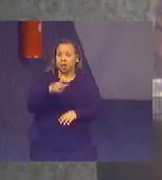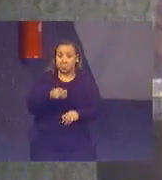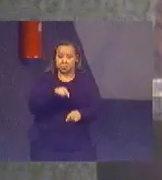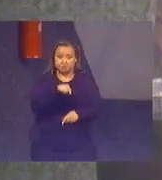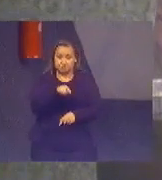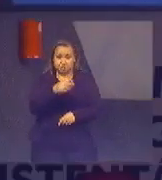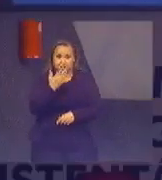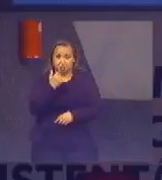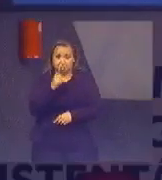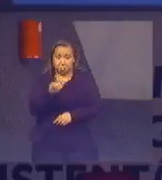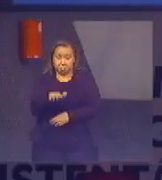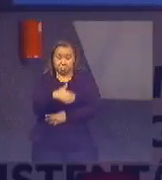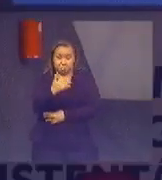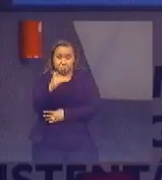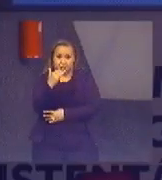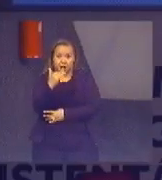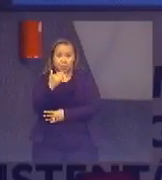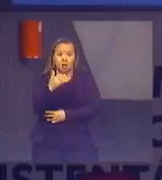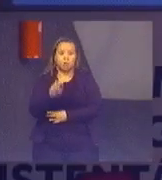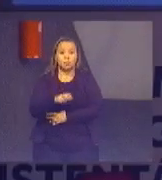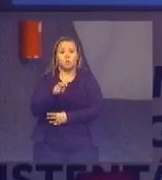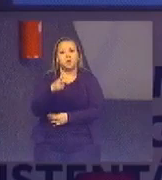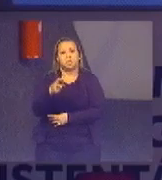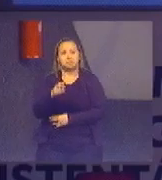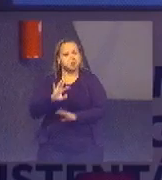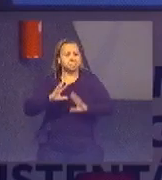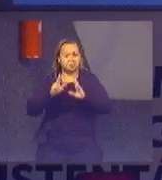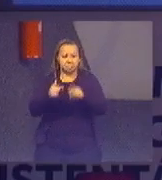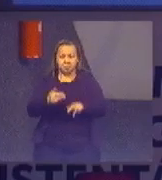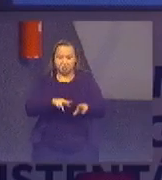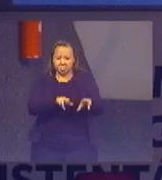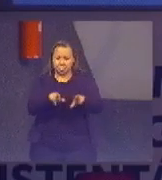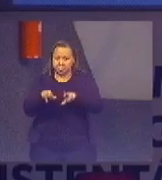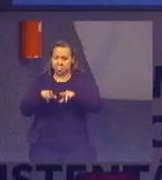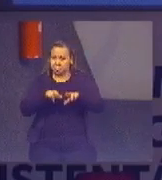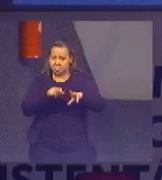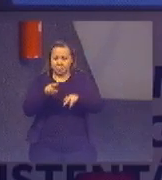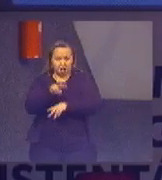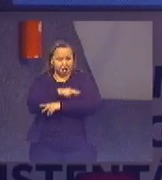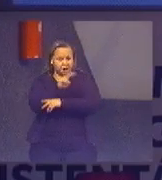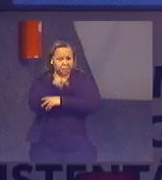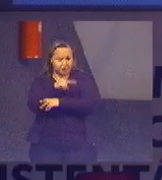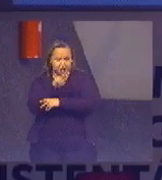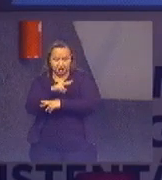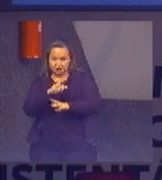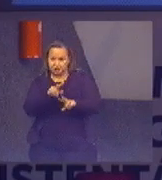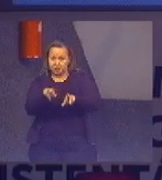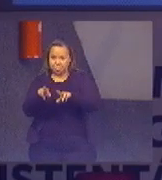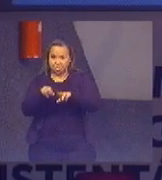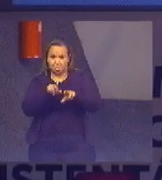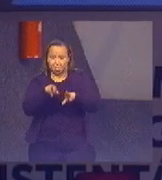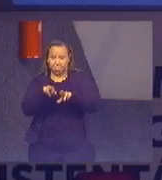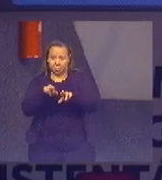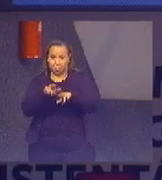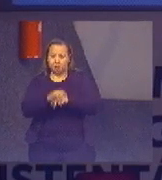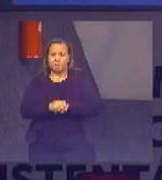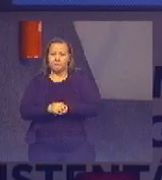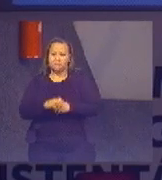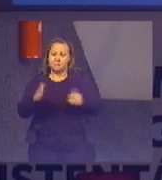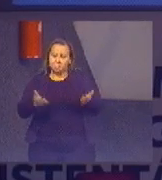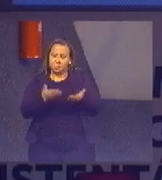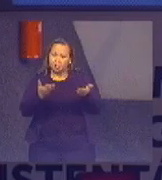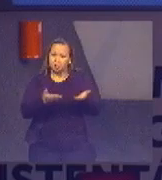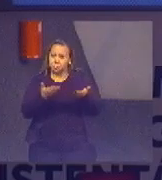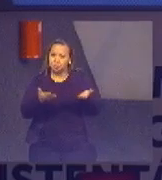agrotóxicos. Todos têm o mesmo tratamento de isenção fiscal e incentivo